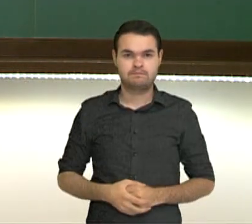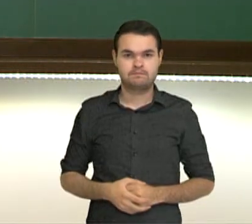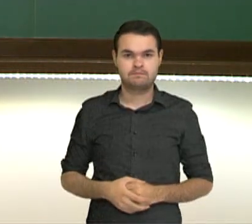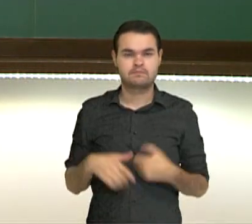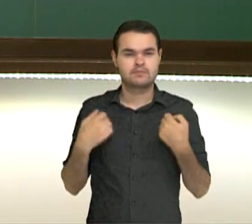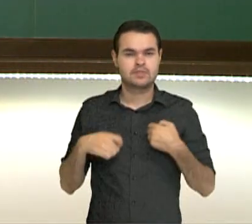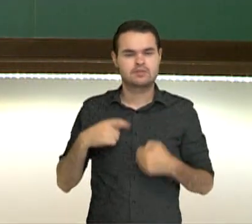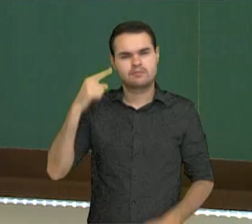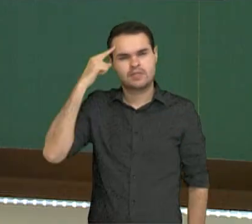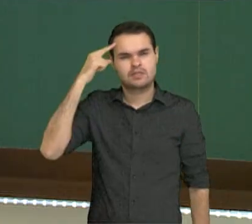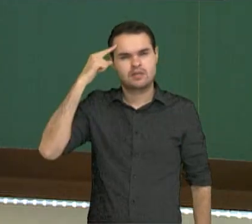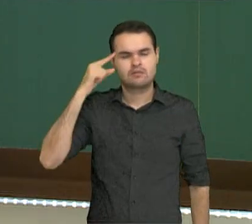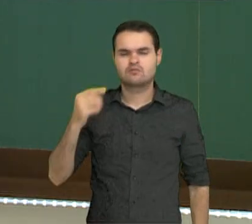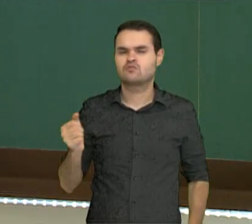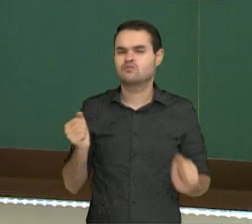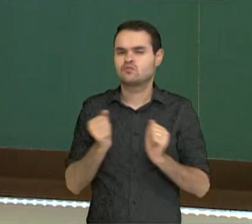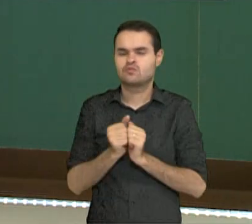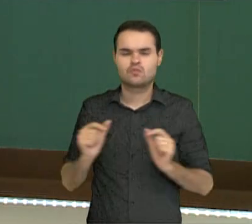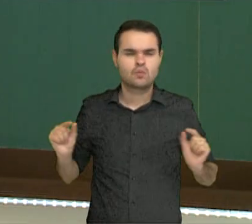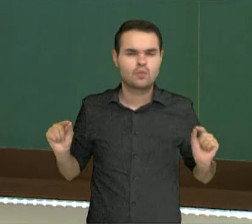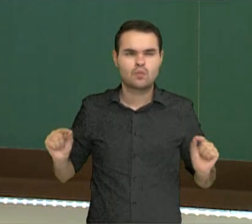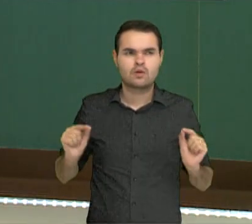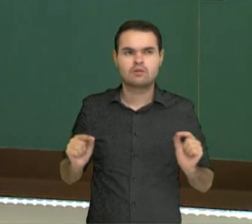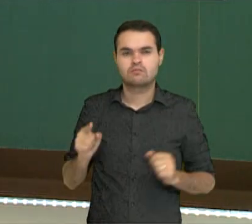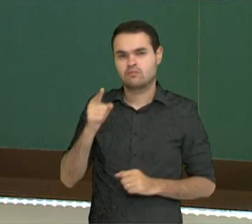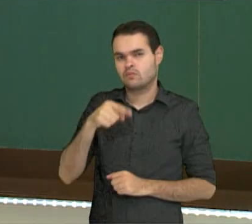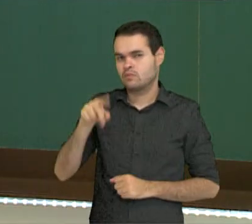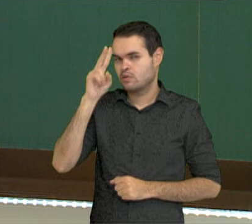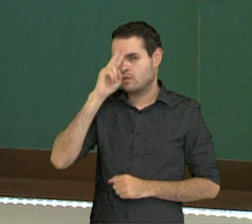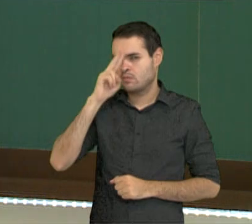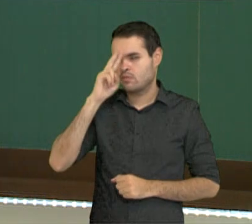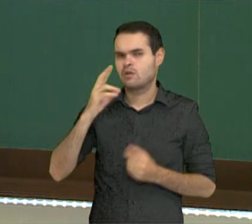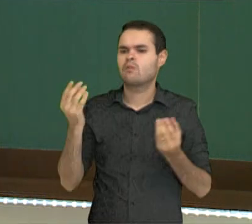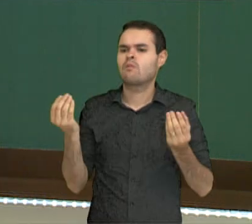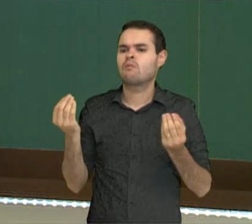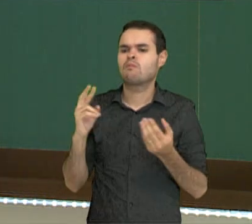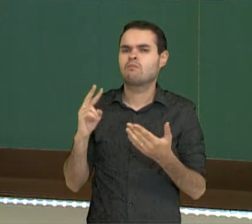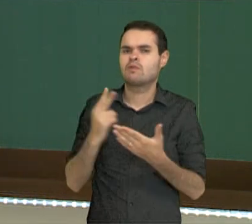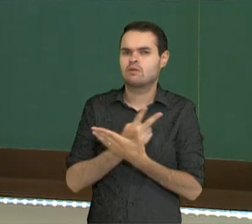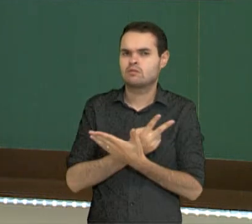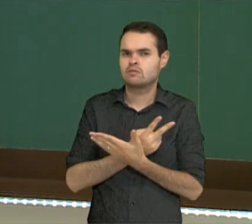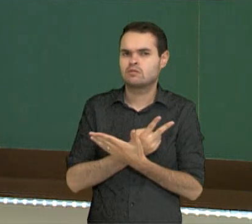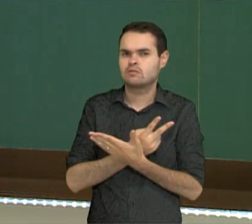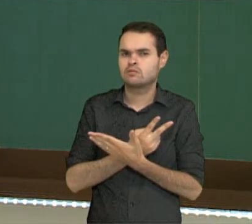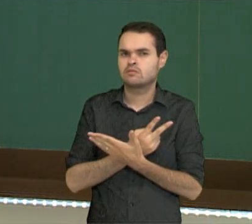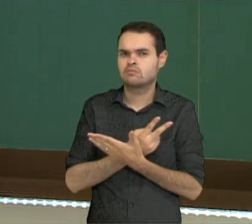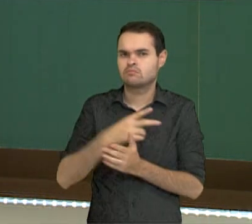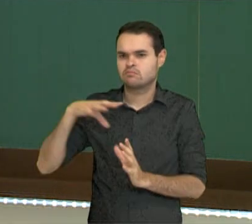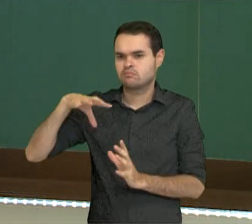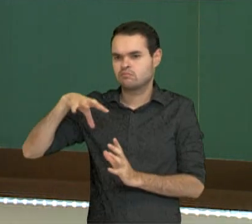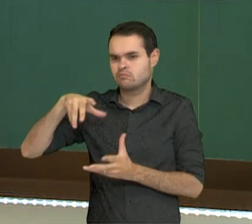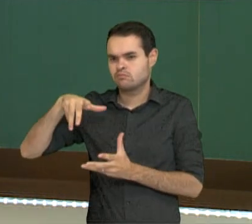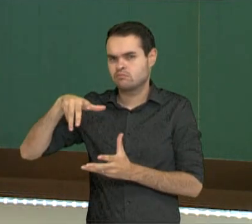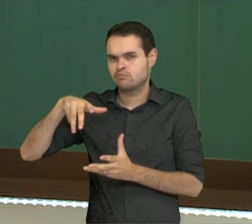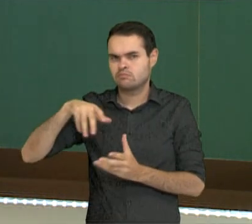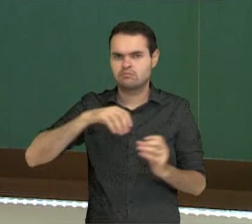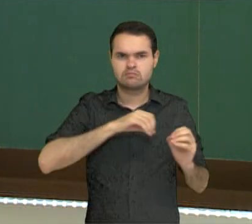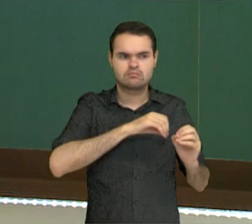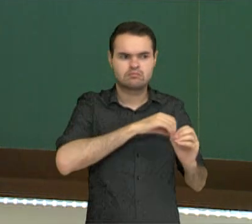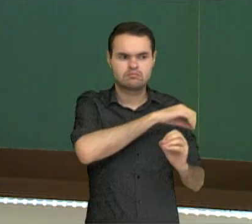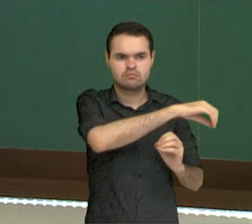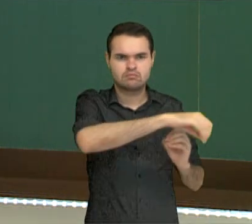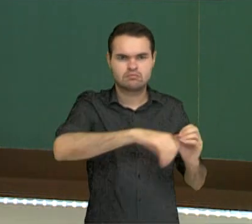precisamos pensar juntos então. Vocês lembram como acontece a rotação e a translação da Terra? Como